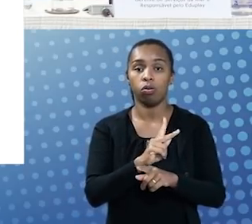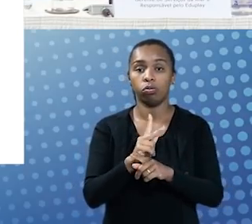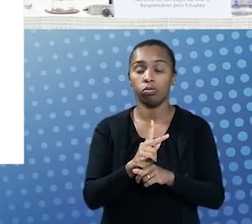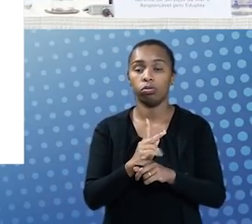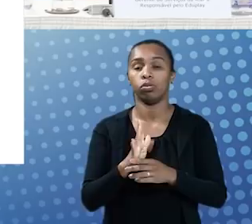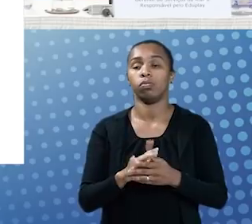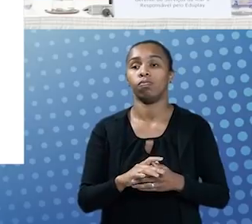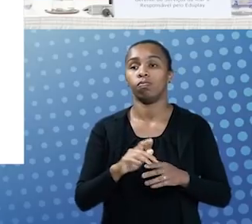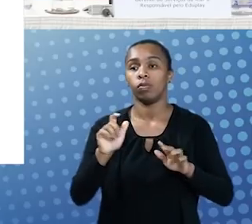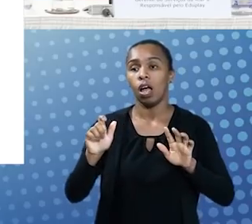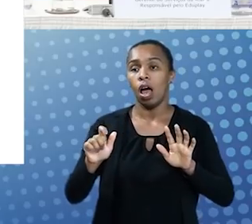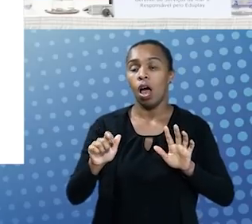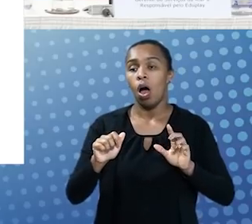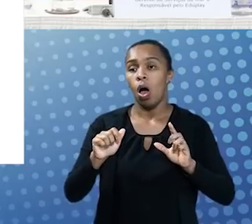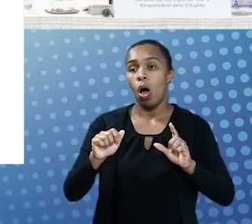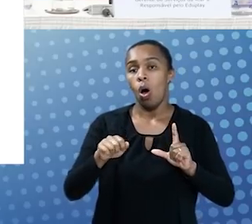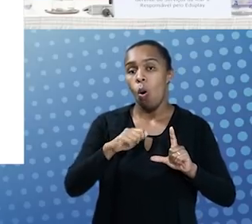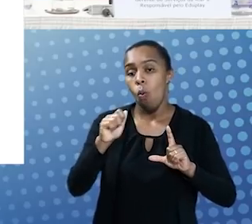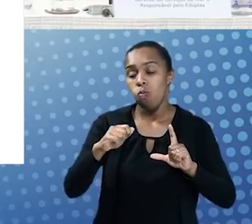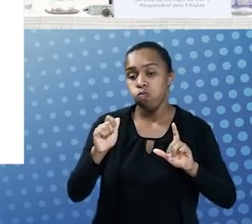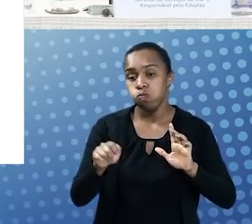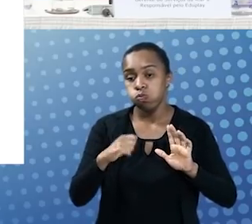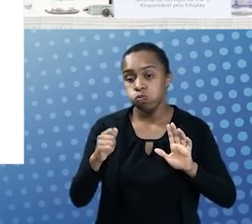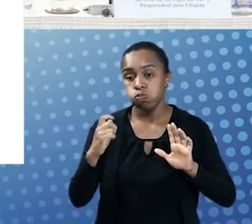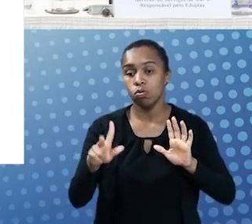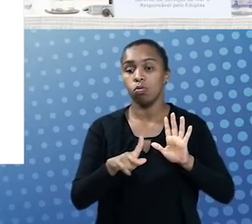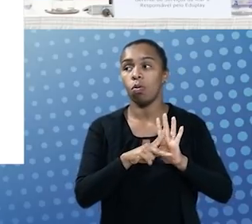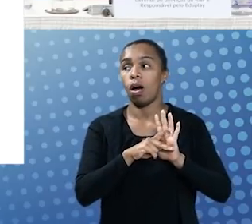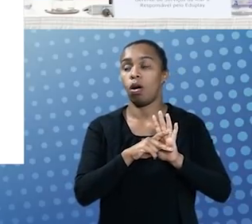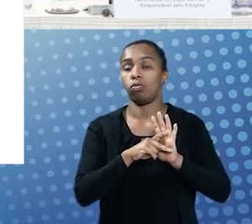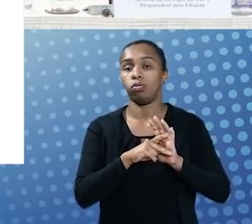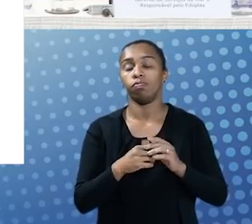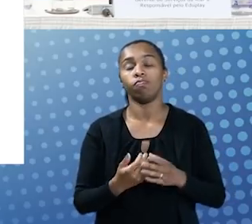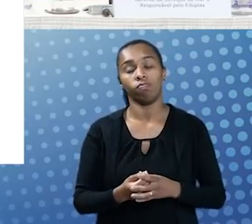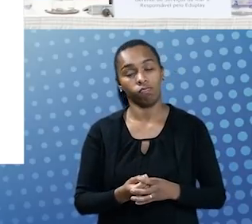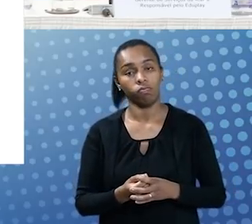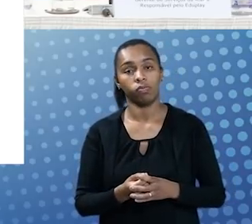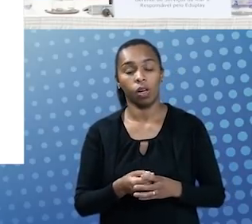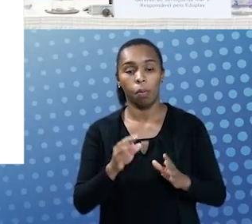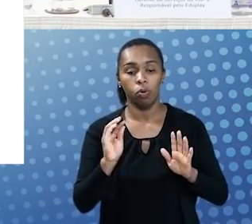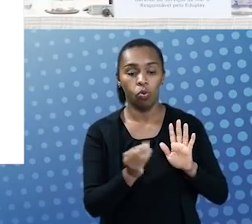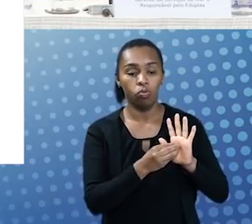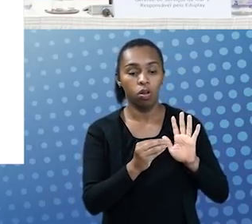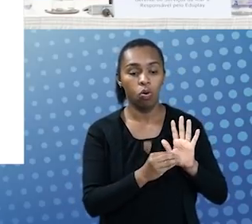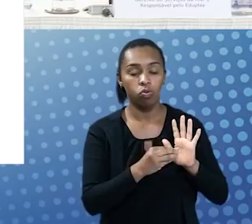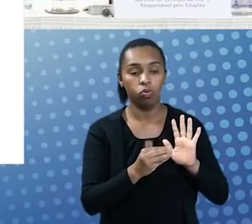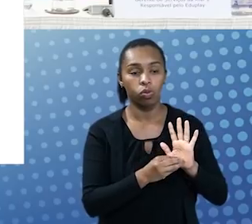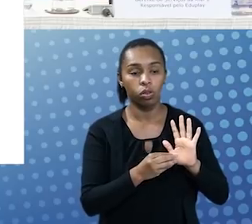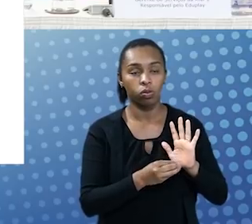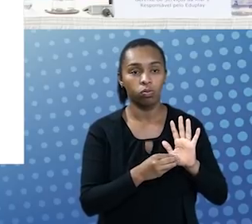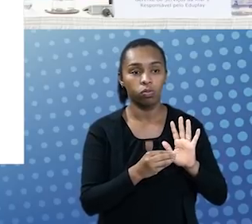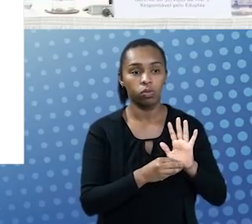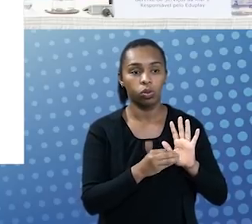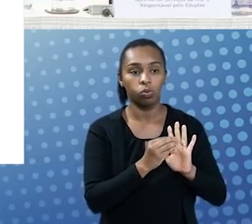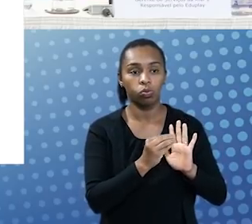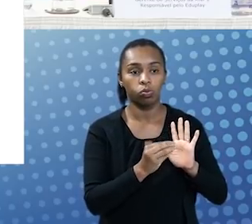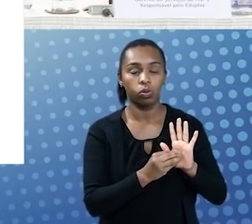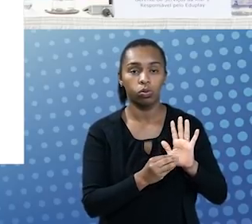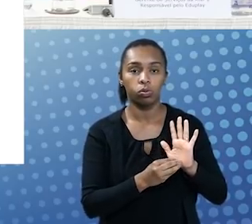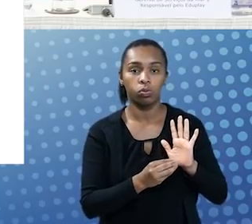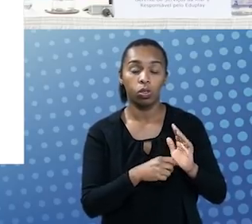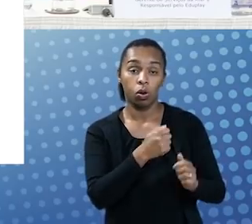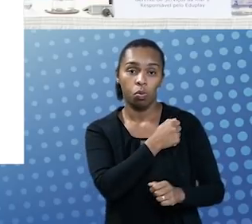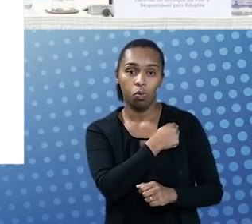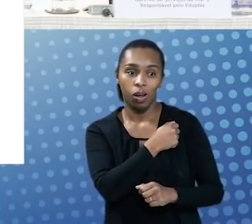para poder passar esse conteúdo, de forma que você desonera o aluno, para que ele não precise ter uma internet